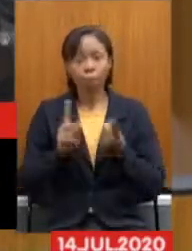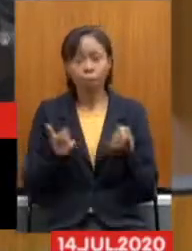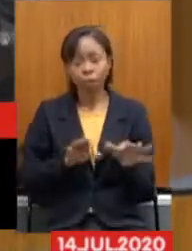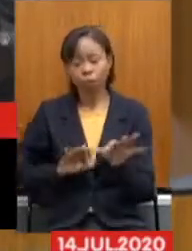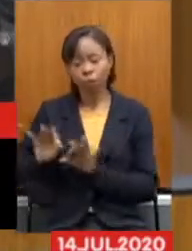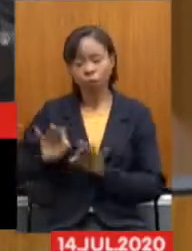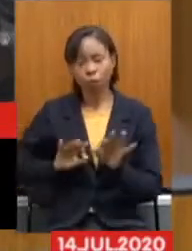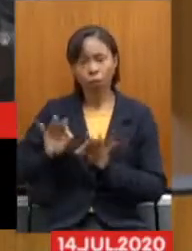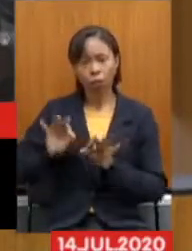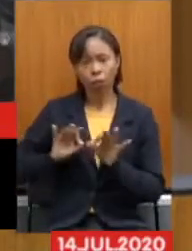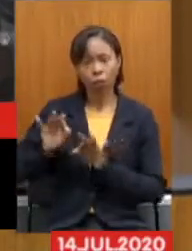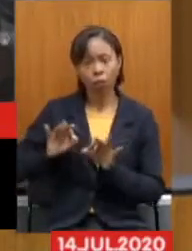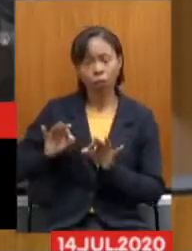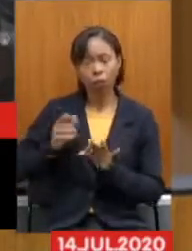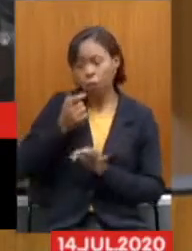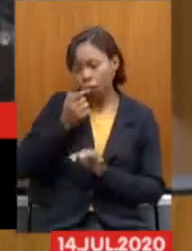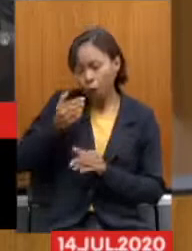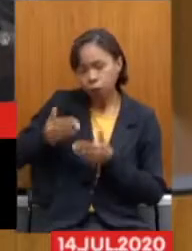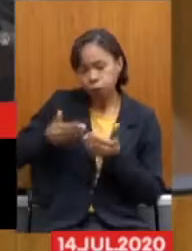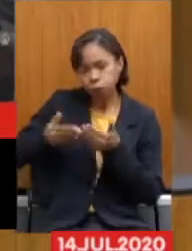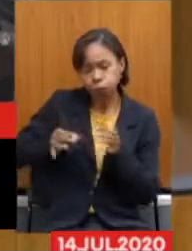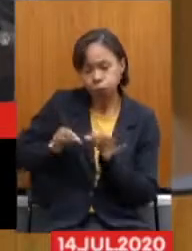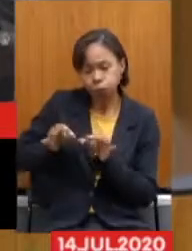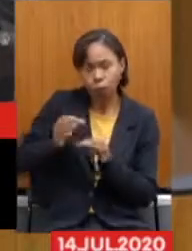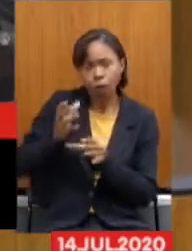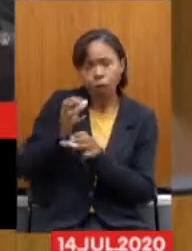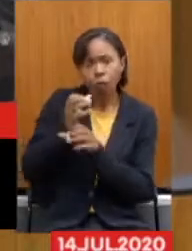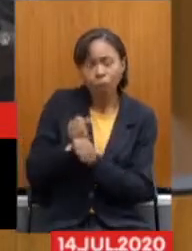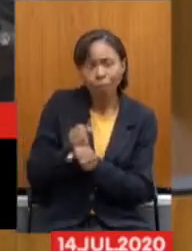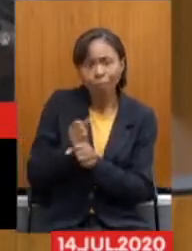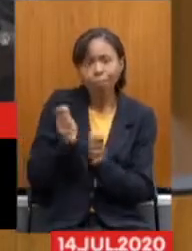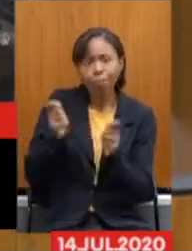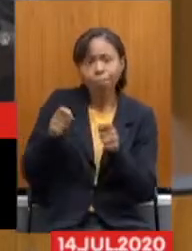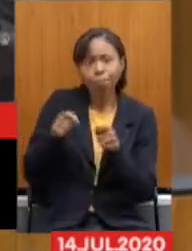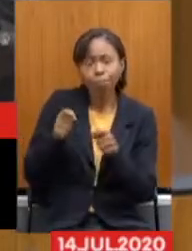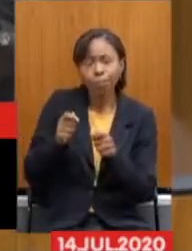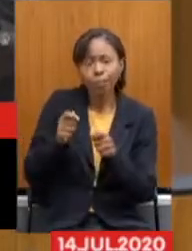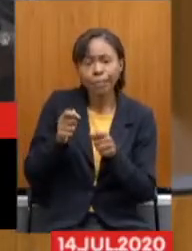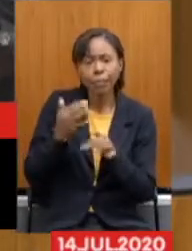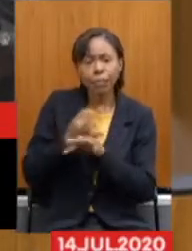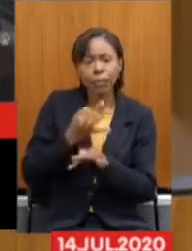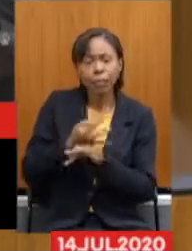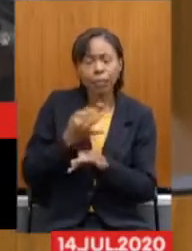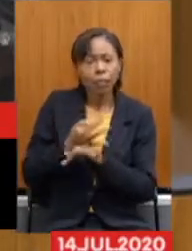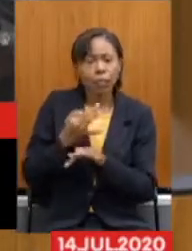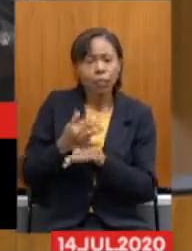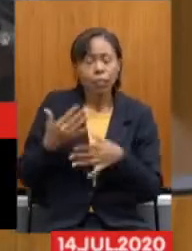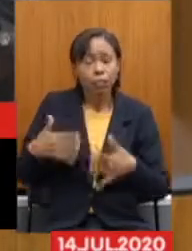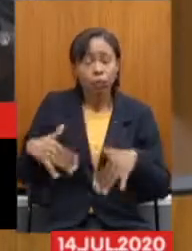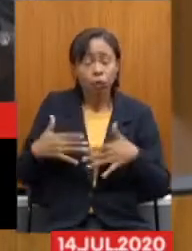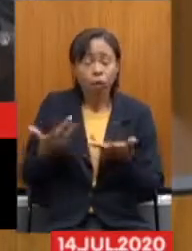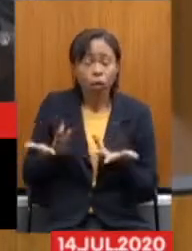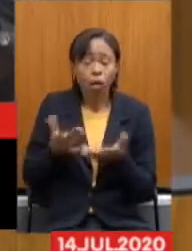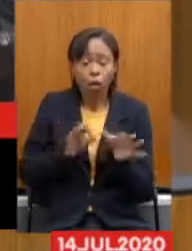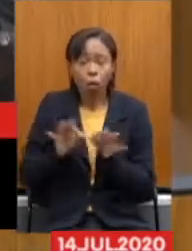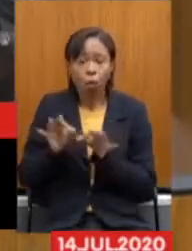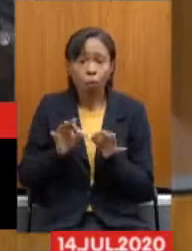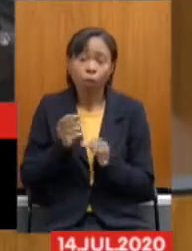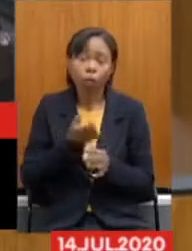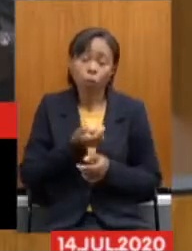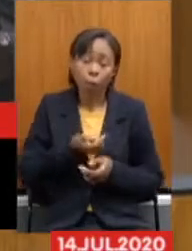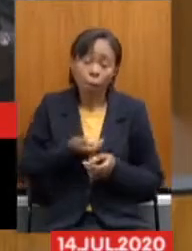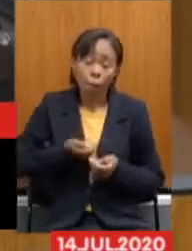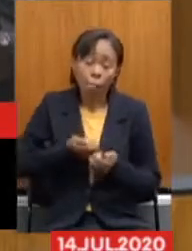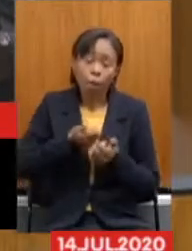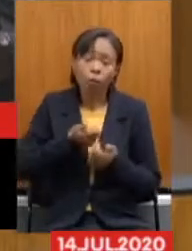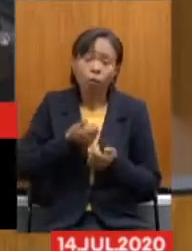provisões Que resultem Um orçamento Capaz De suportar Liquidez E insolvência Do plano De benefícios Já existentes